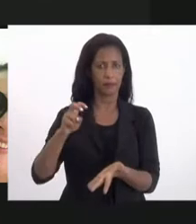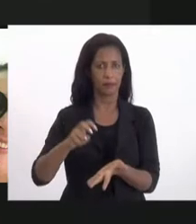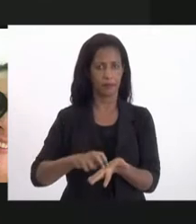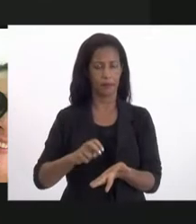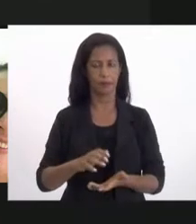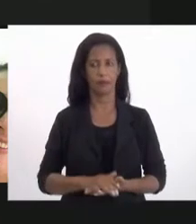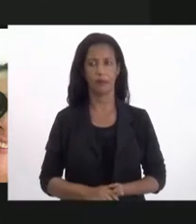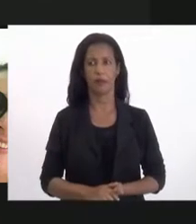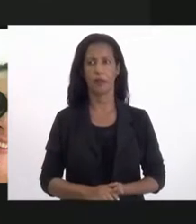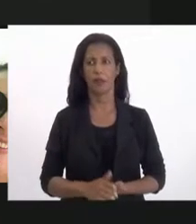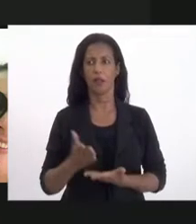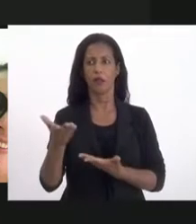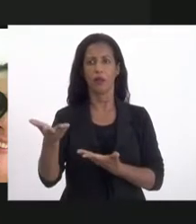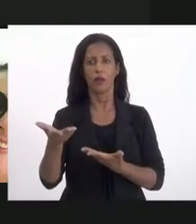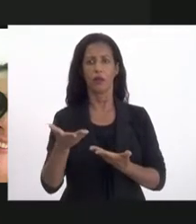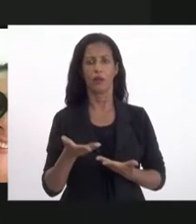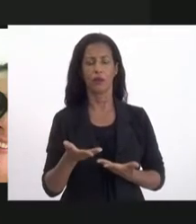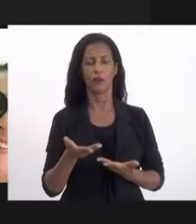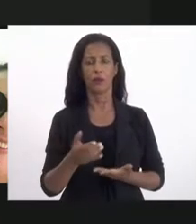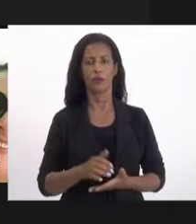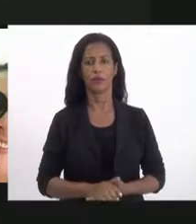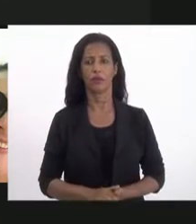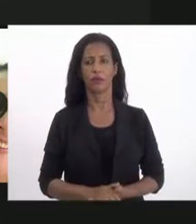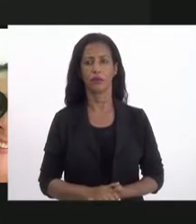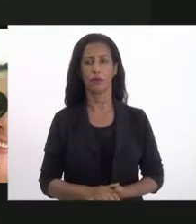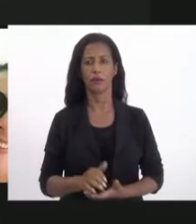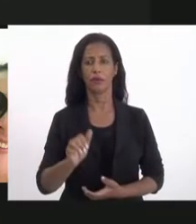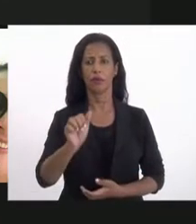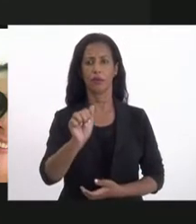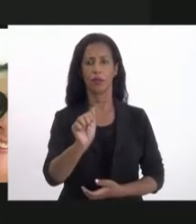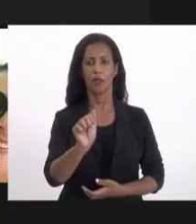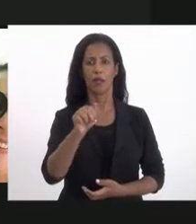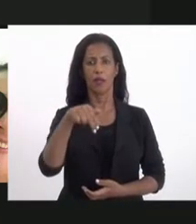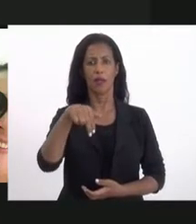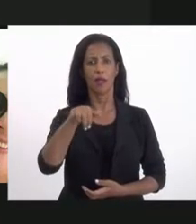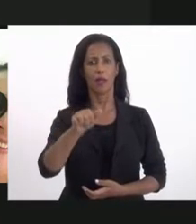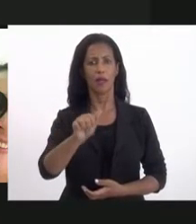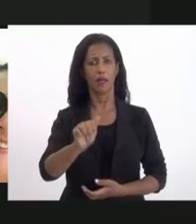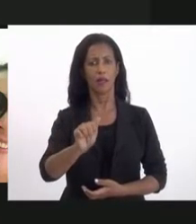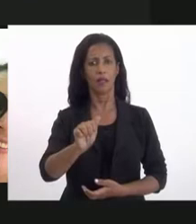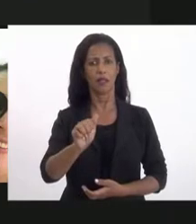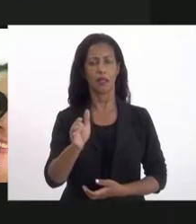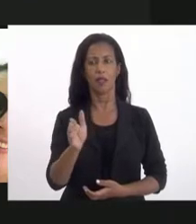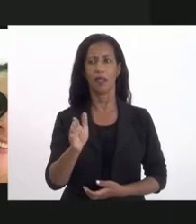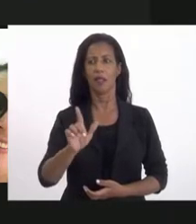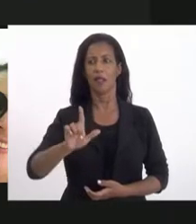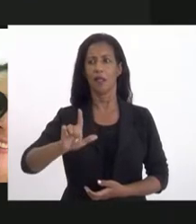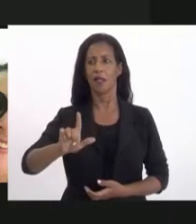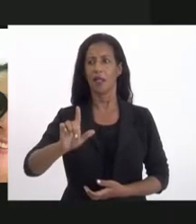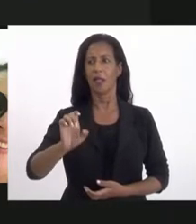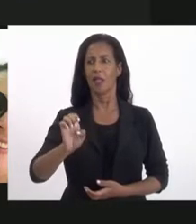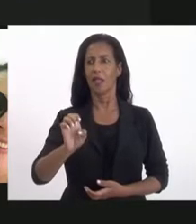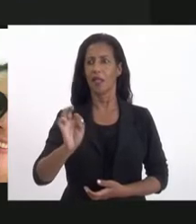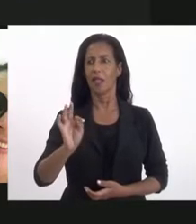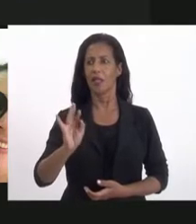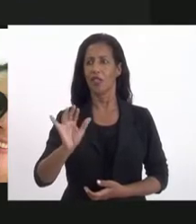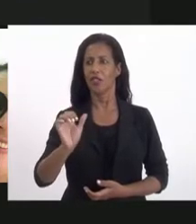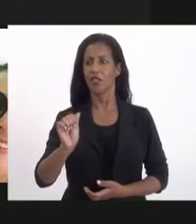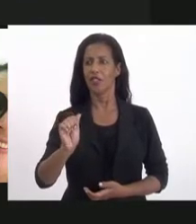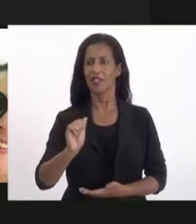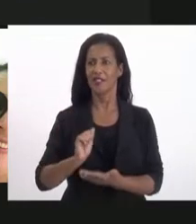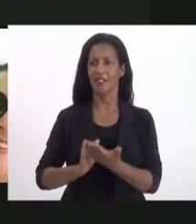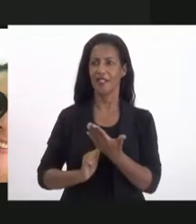Quero chamar aqui para a mesa a nossa Ana Letícia. Ana Letícia. Ana tem